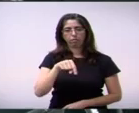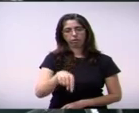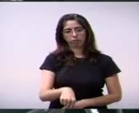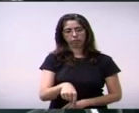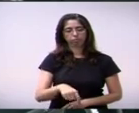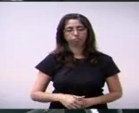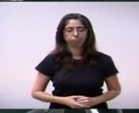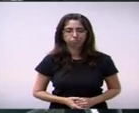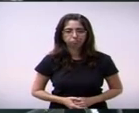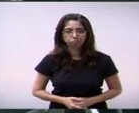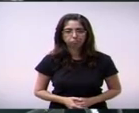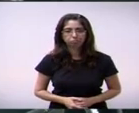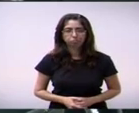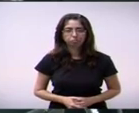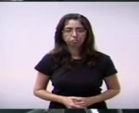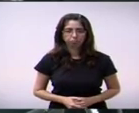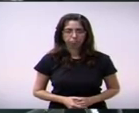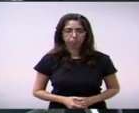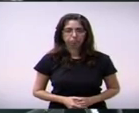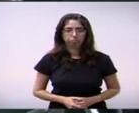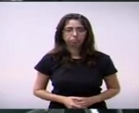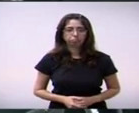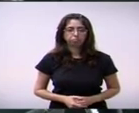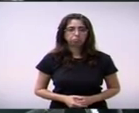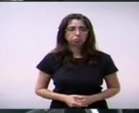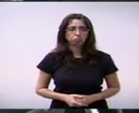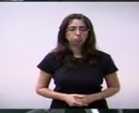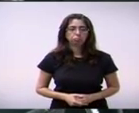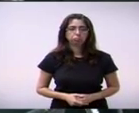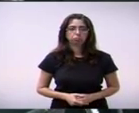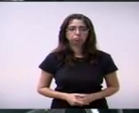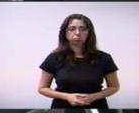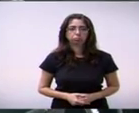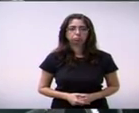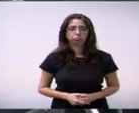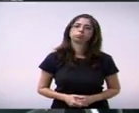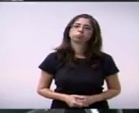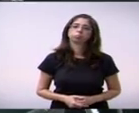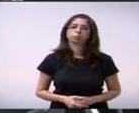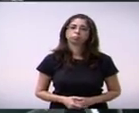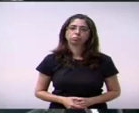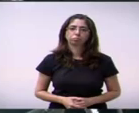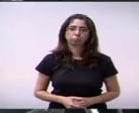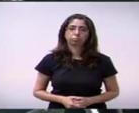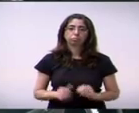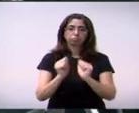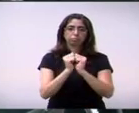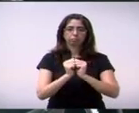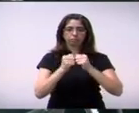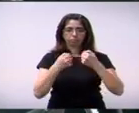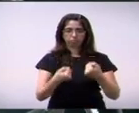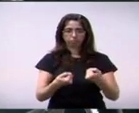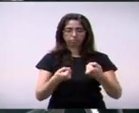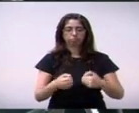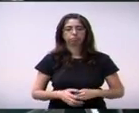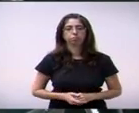moradores de Paulínia. 214 do vereador Marquinho Feorella,